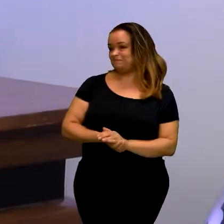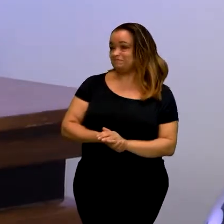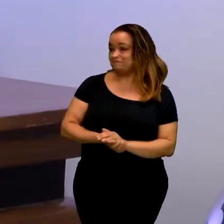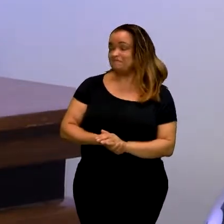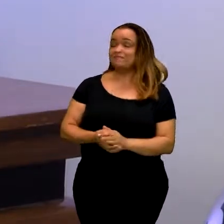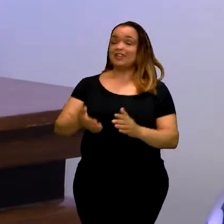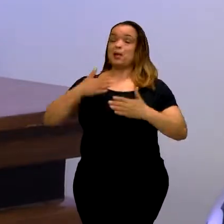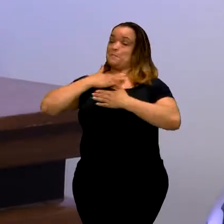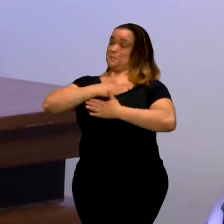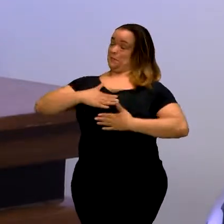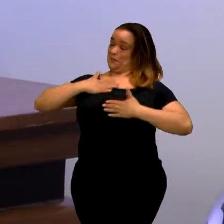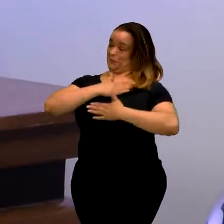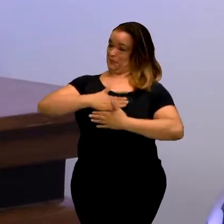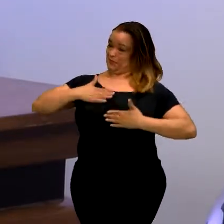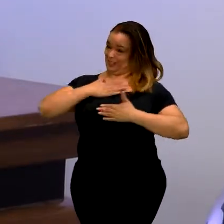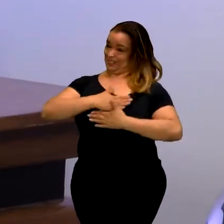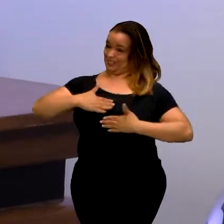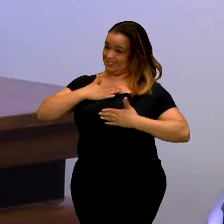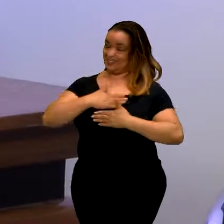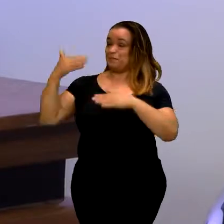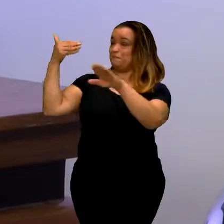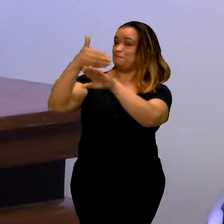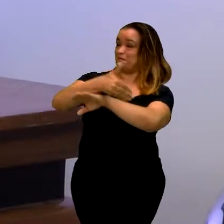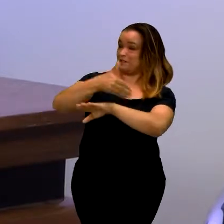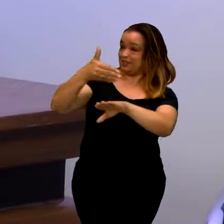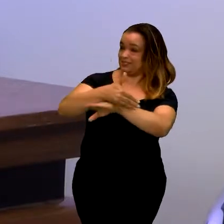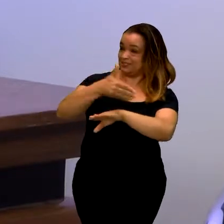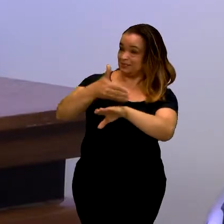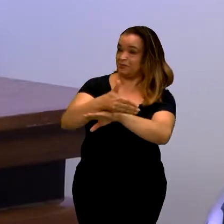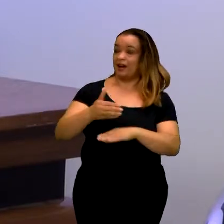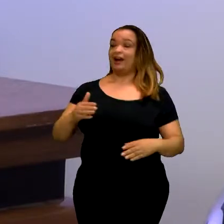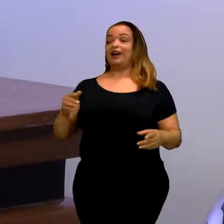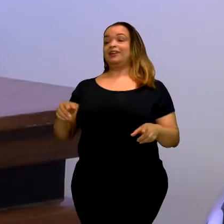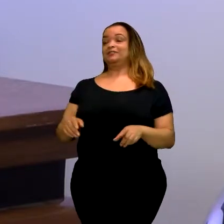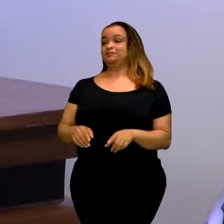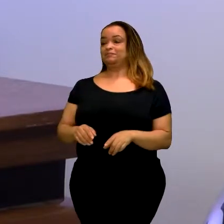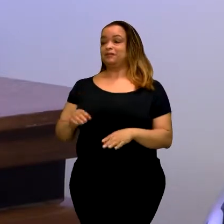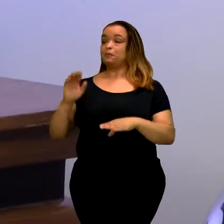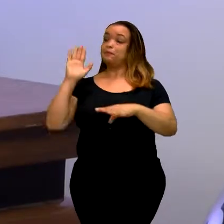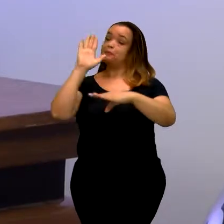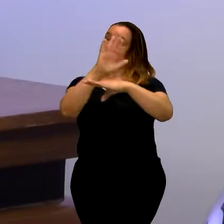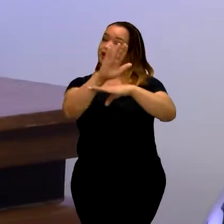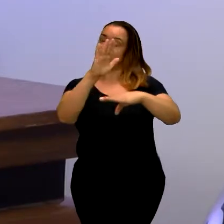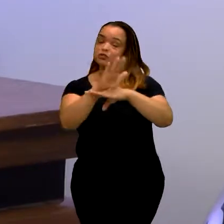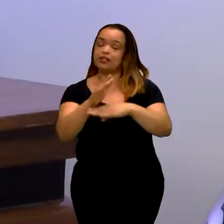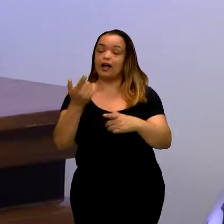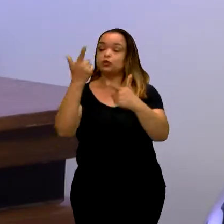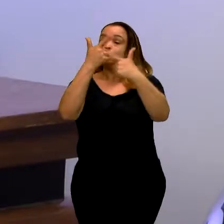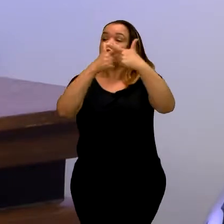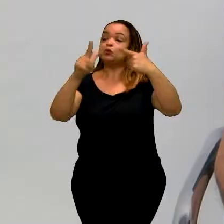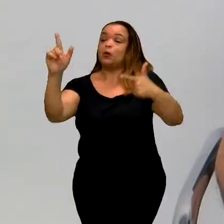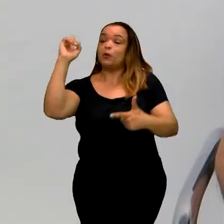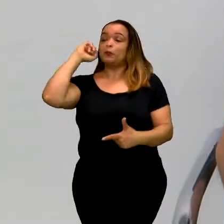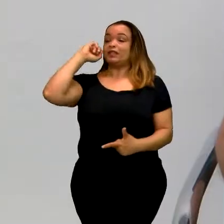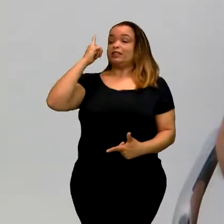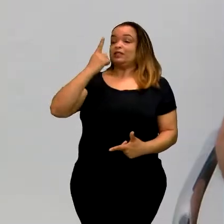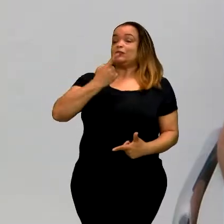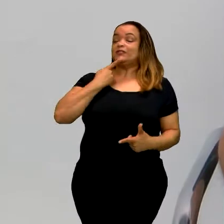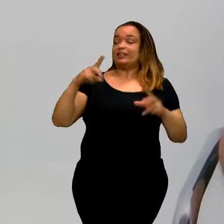um imenso prazer mesmo que está contribuindo um pouco a questão da surdez. Tá.